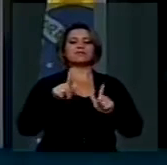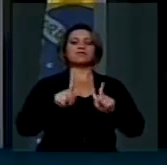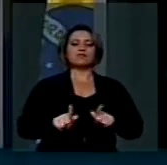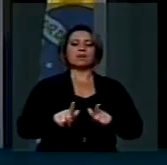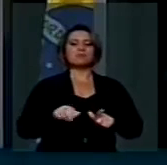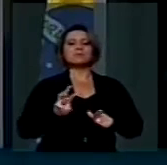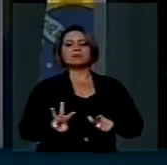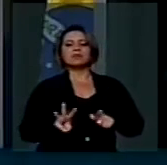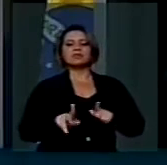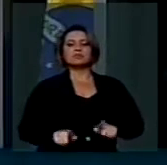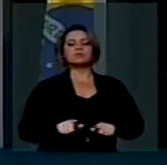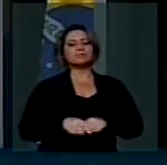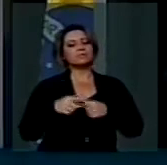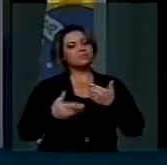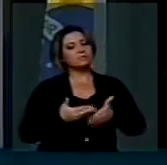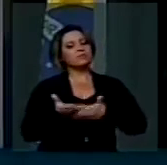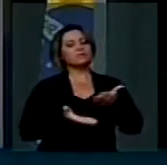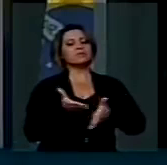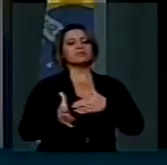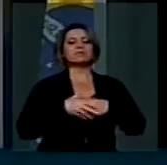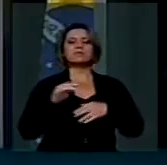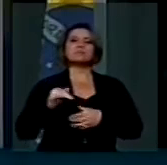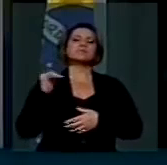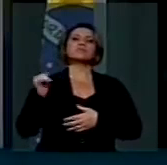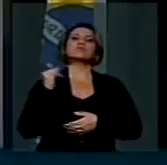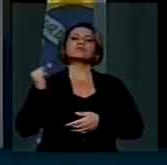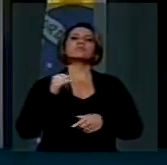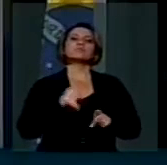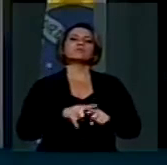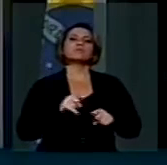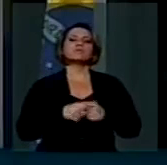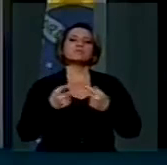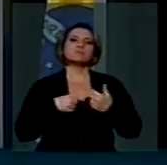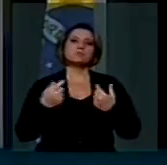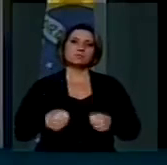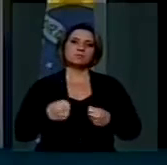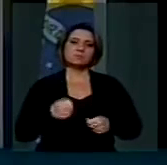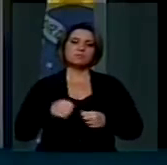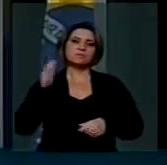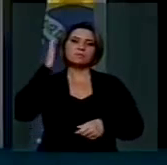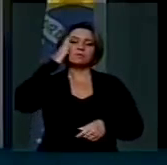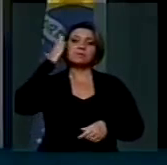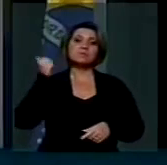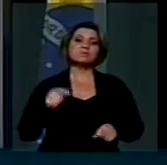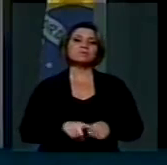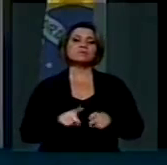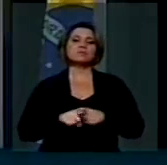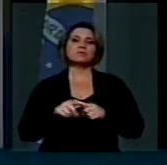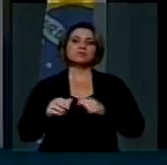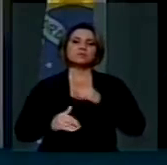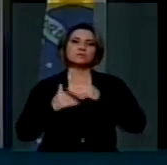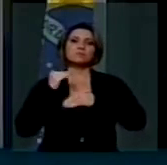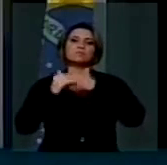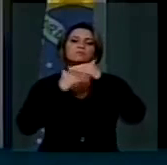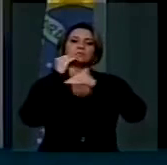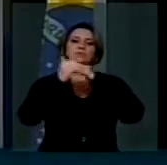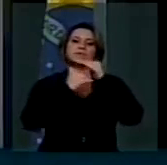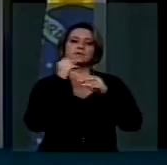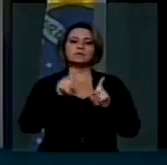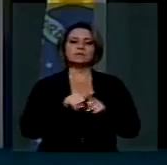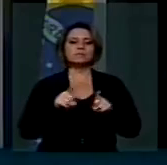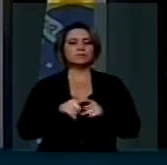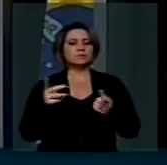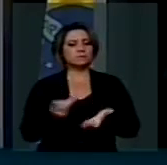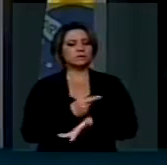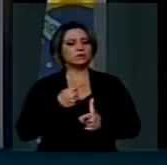tratamento diferenciado. Isso é fundamental em tempos em que nós precisamos de saber que, para superarmos essa página